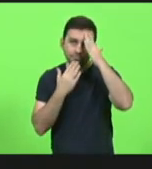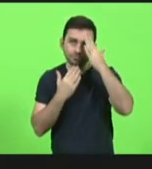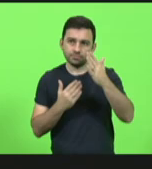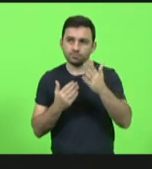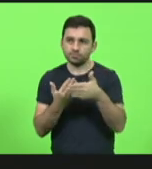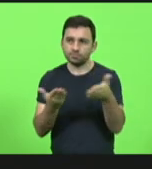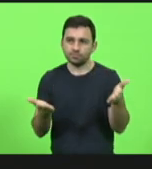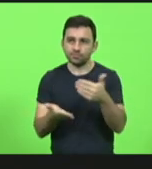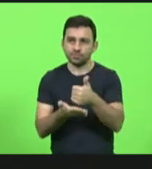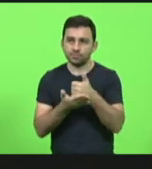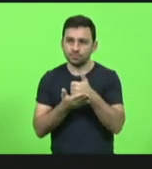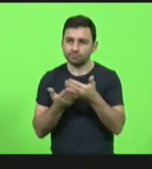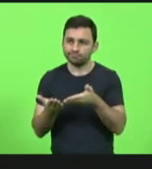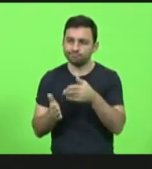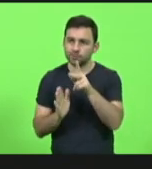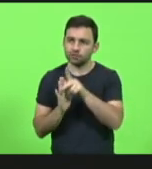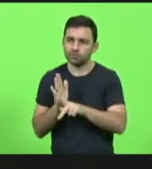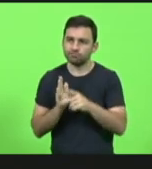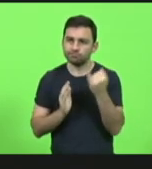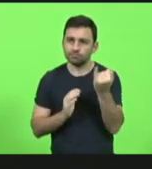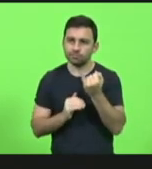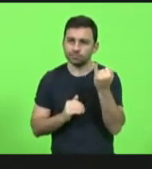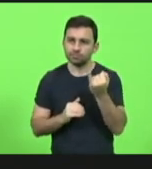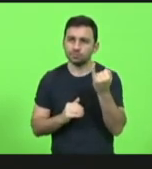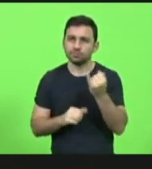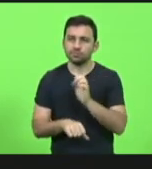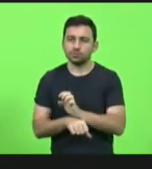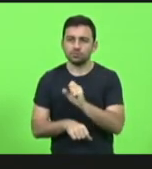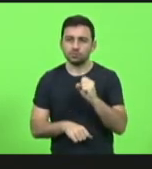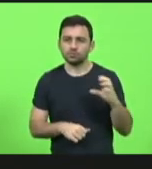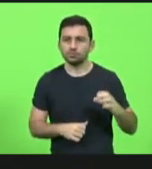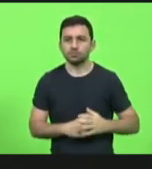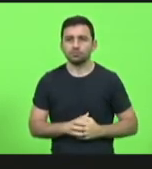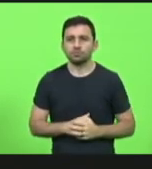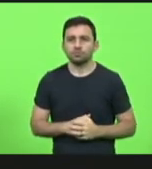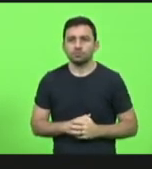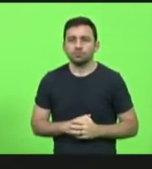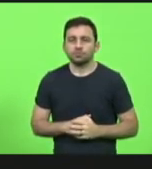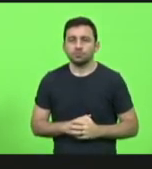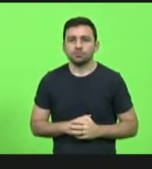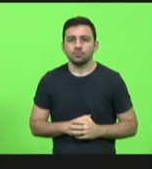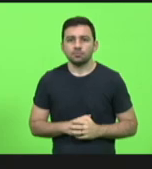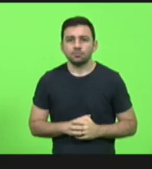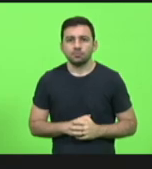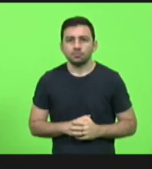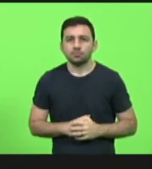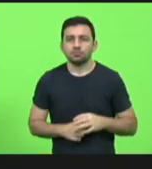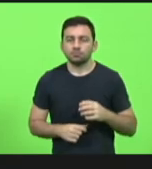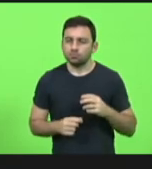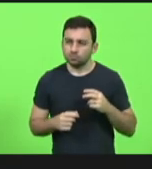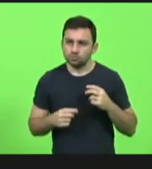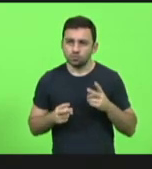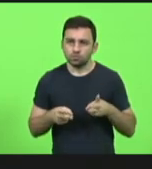dos deputados nesse projeto tão importante para o nosso Estado. Muito obrigado. Continua em discussão?